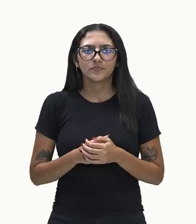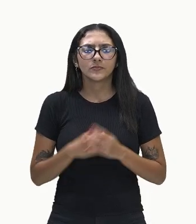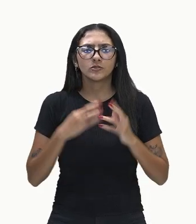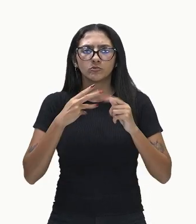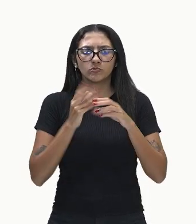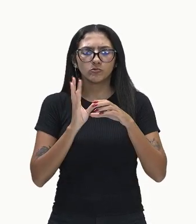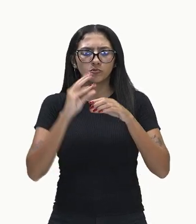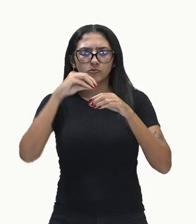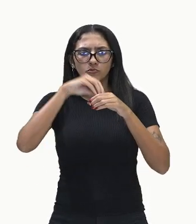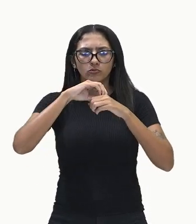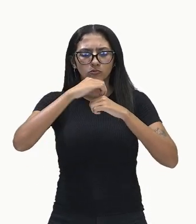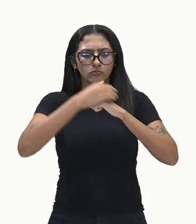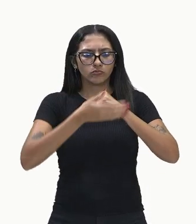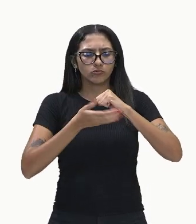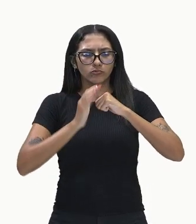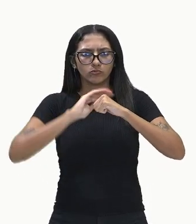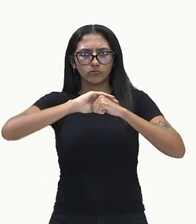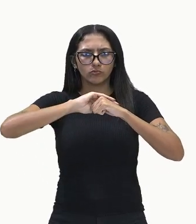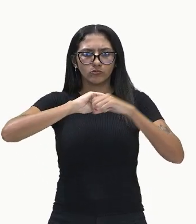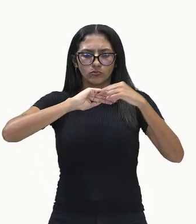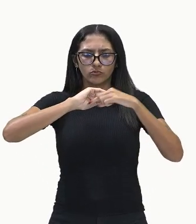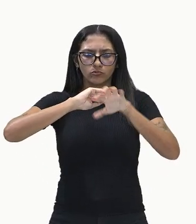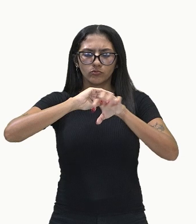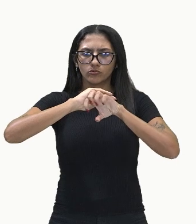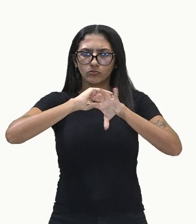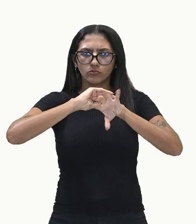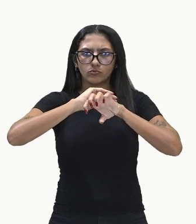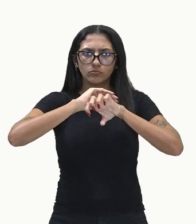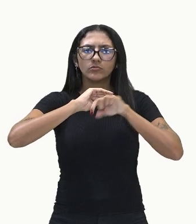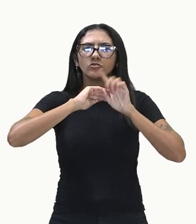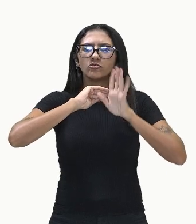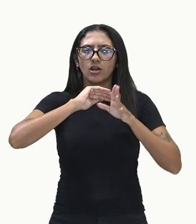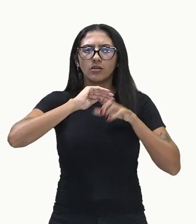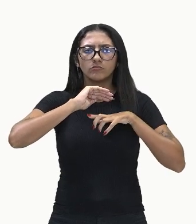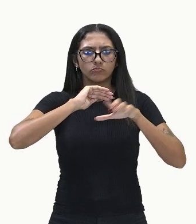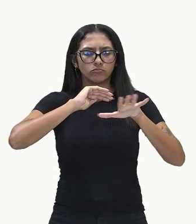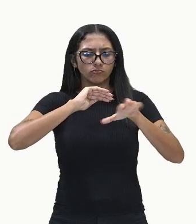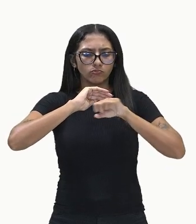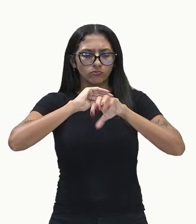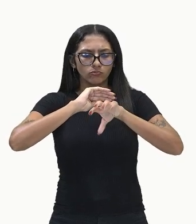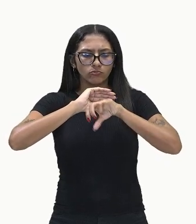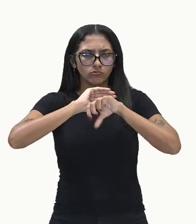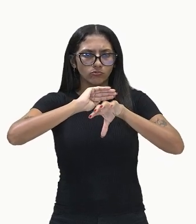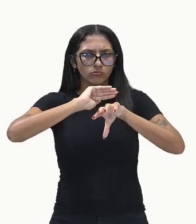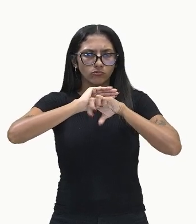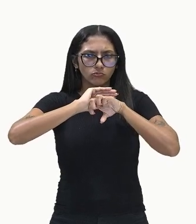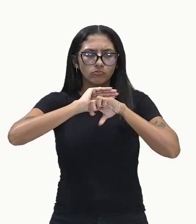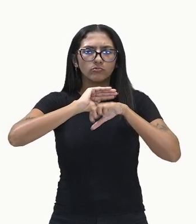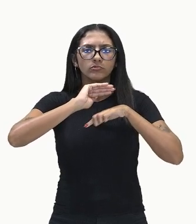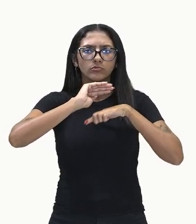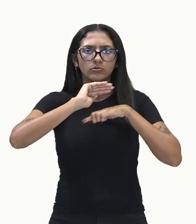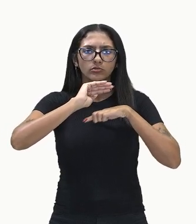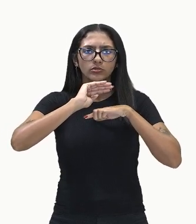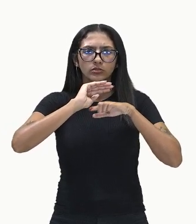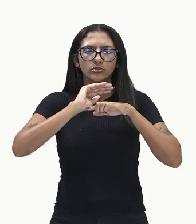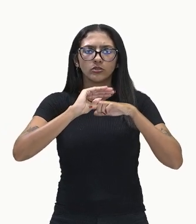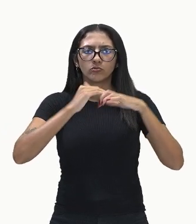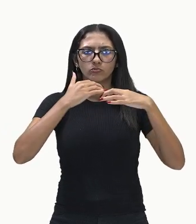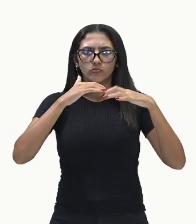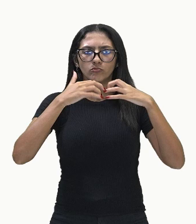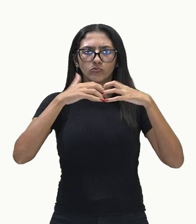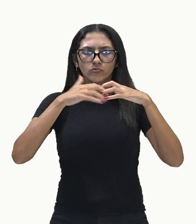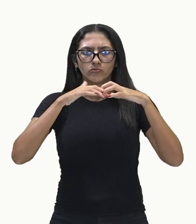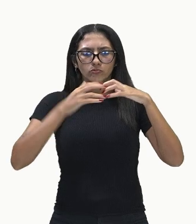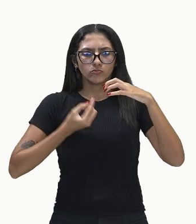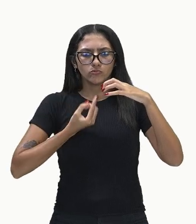interna do nosso olho. Depois que a luz chega até a retina, um impulso nervoso é enviado ao cérebro com informações que